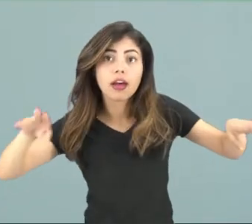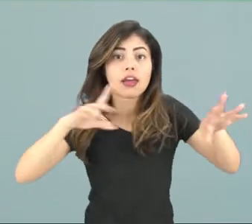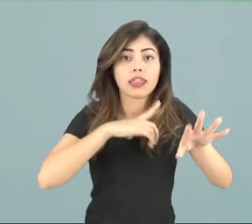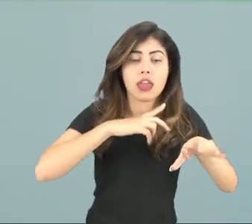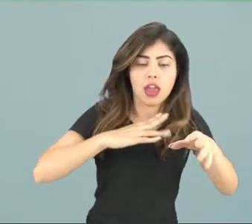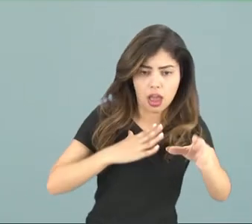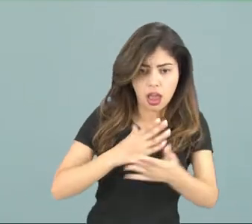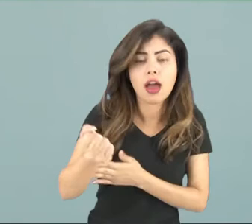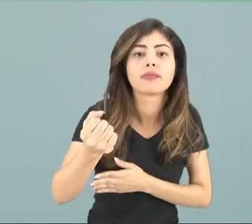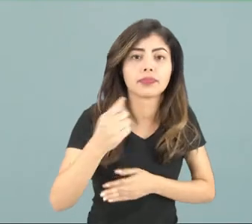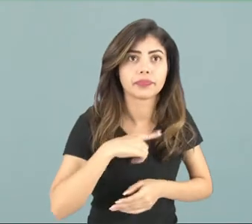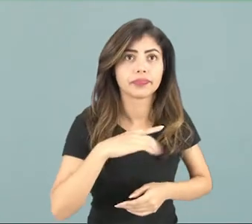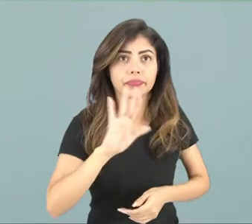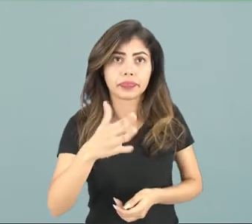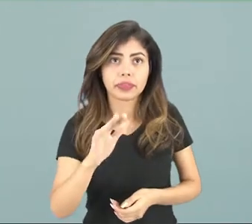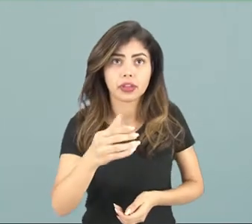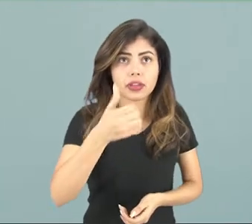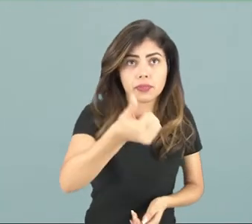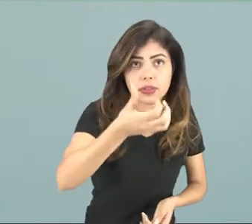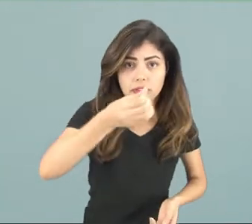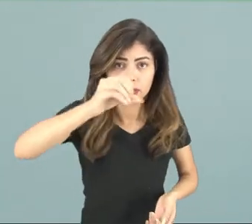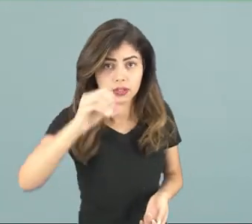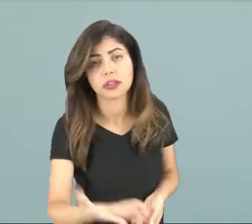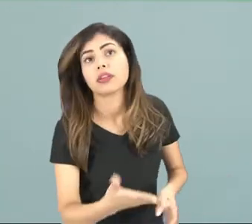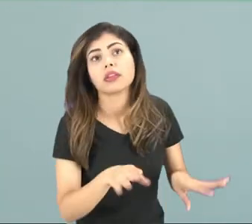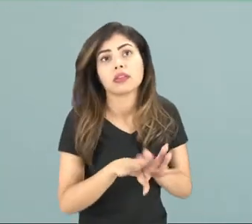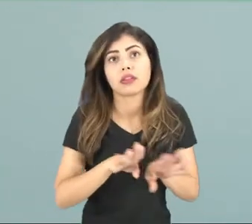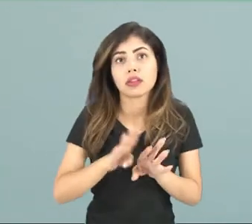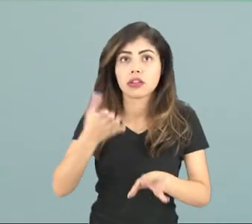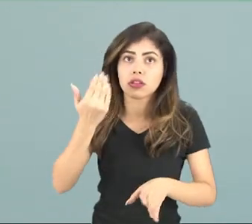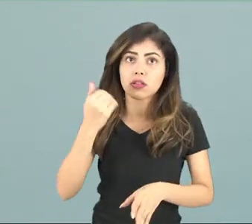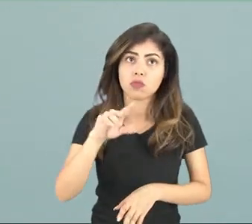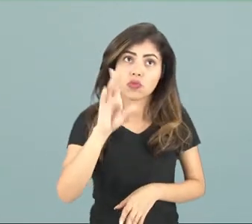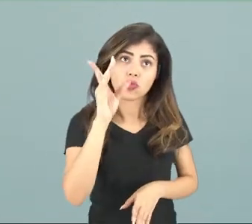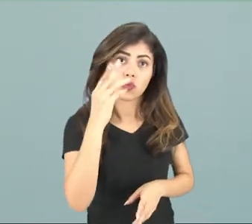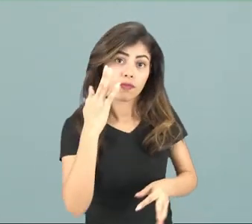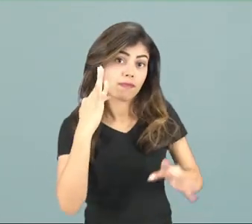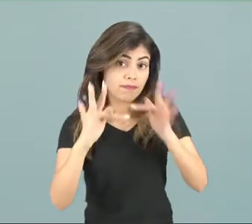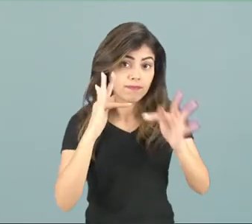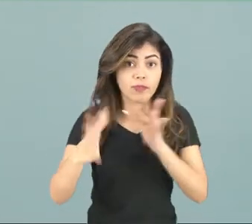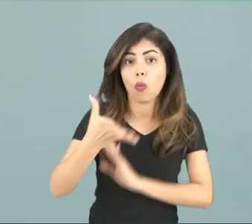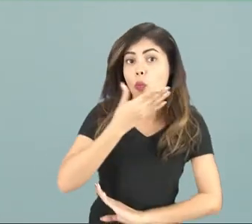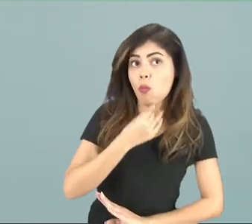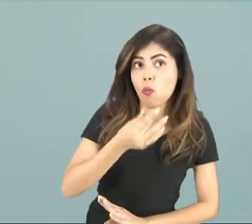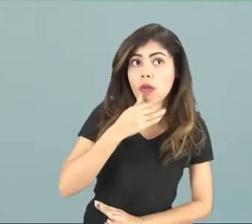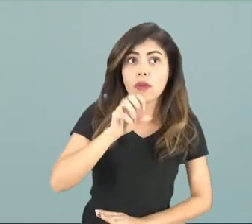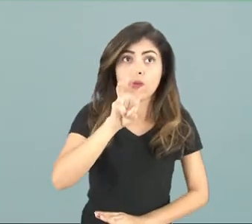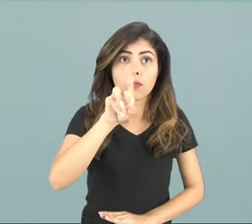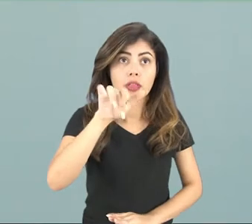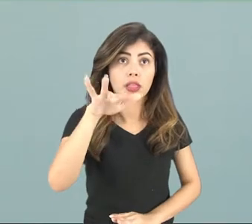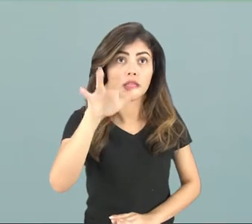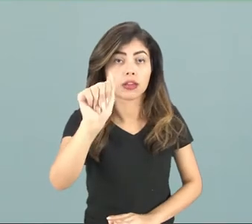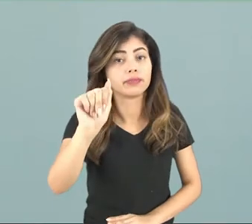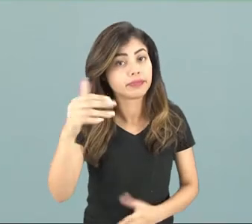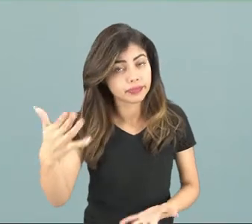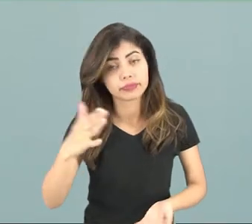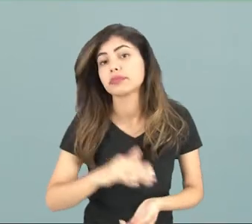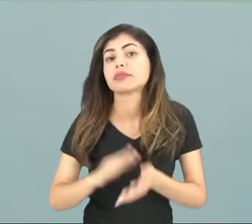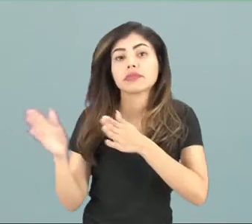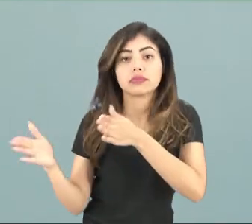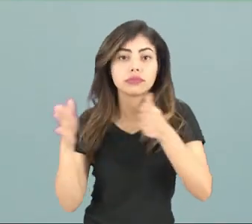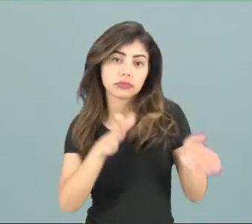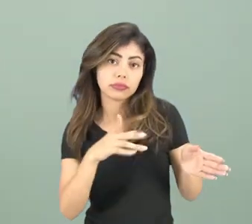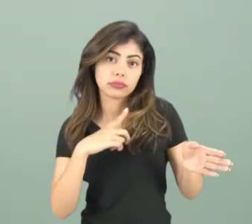avançadas foram a partir de 1600 ali por um físico chamado William Gilbert e a partir daí ele